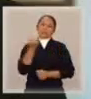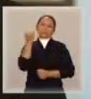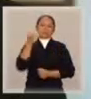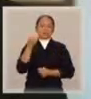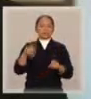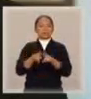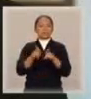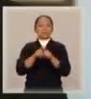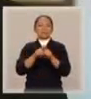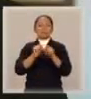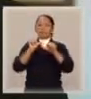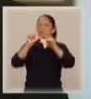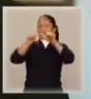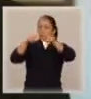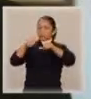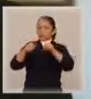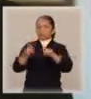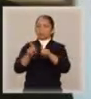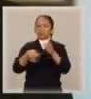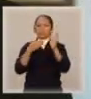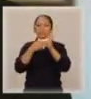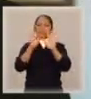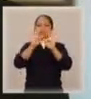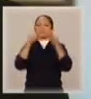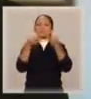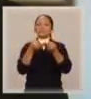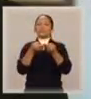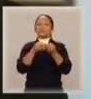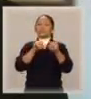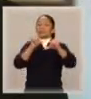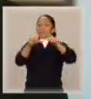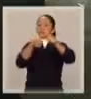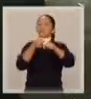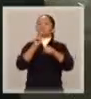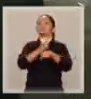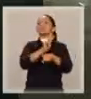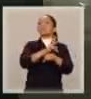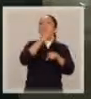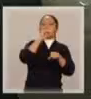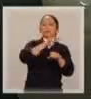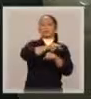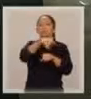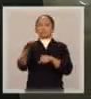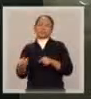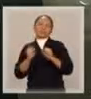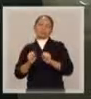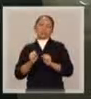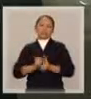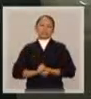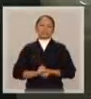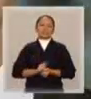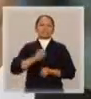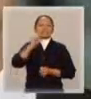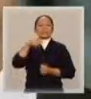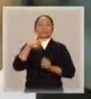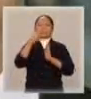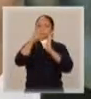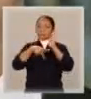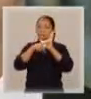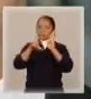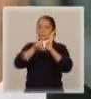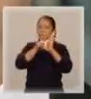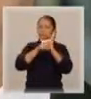possibilidade da reversão do poder familiar, da mudança da guarda. Depois de aprovado na Câmara, o projeto